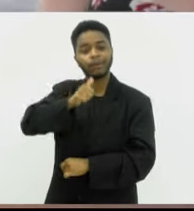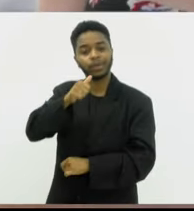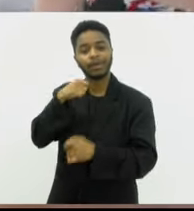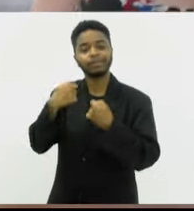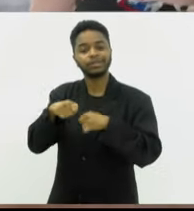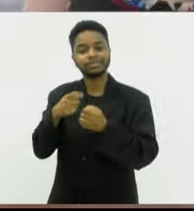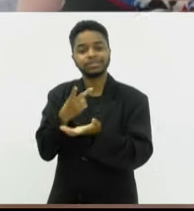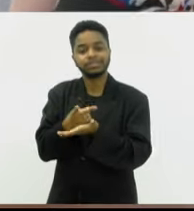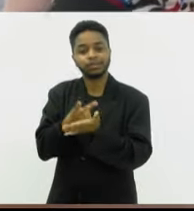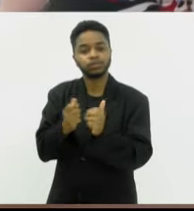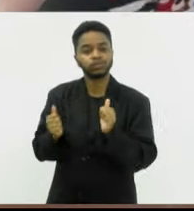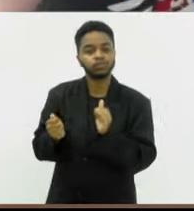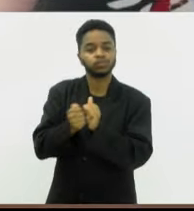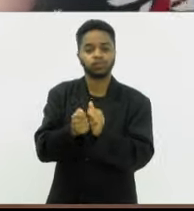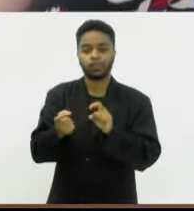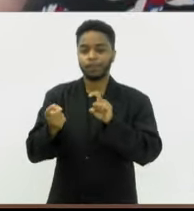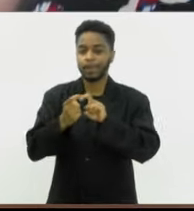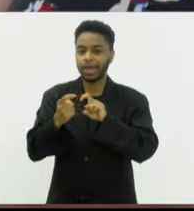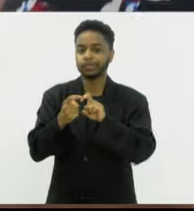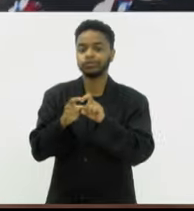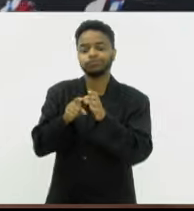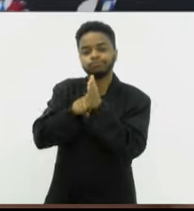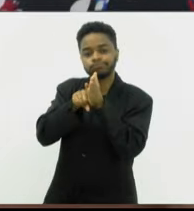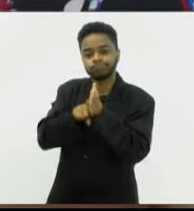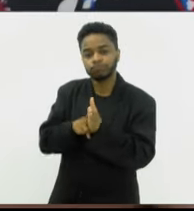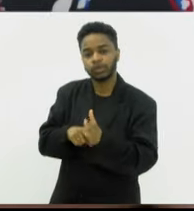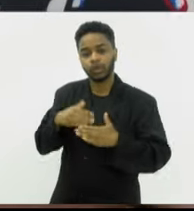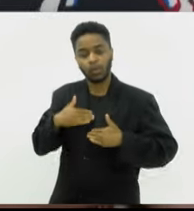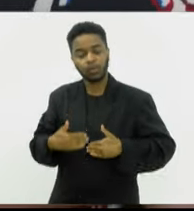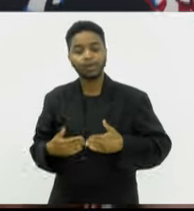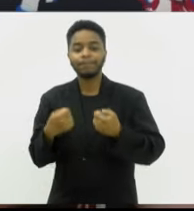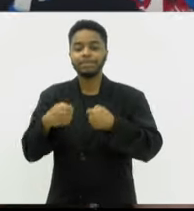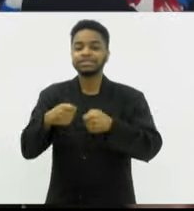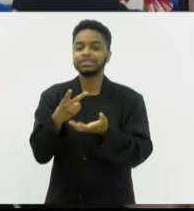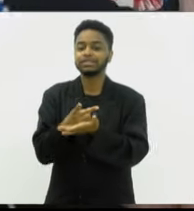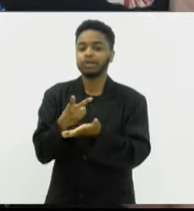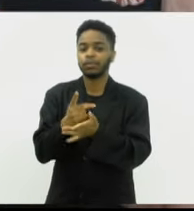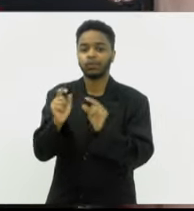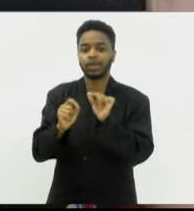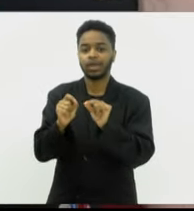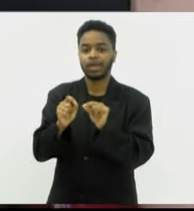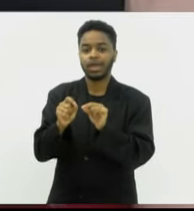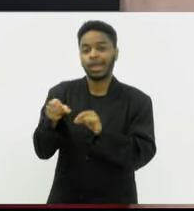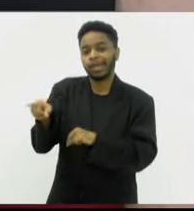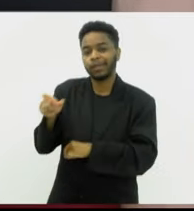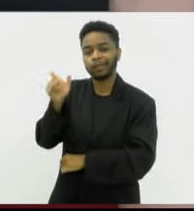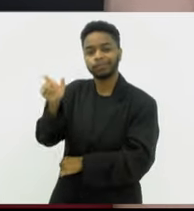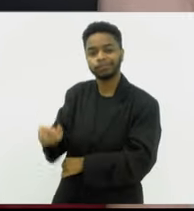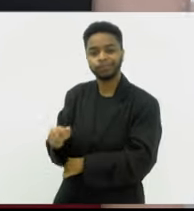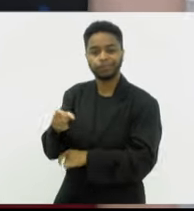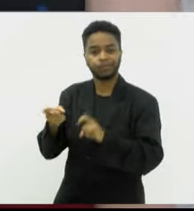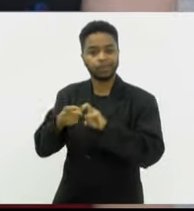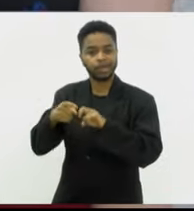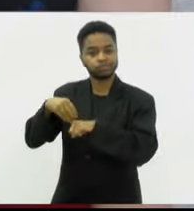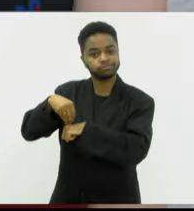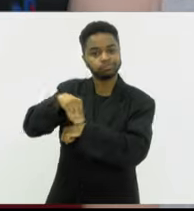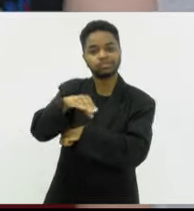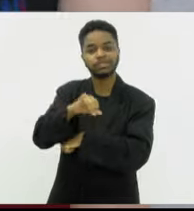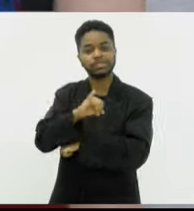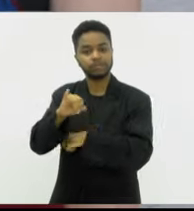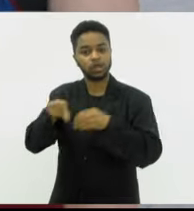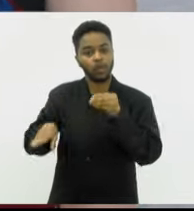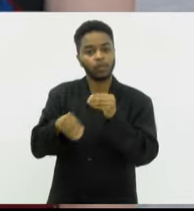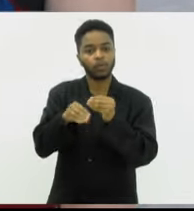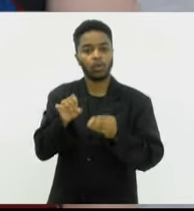acompanhamento médico, né? E aquele check-up inicial, que vai depender sempre da indicação ali do seu médico para fazer ou não a